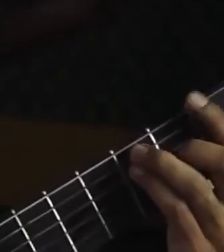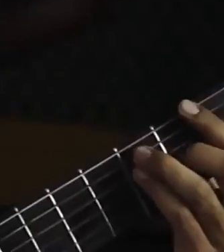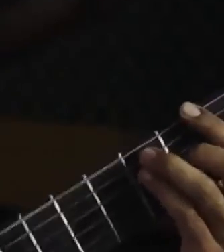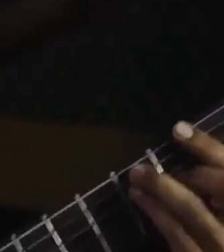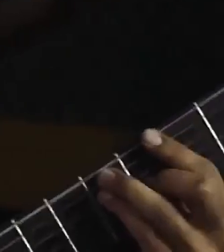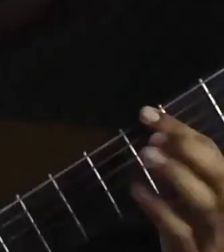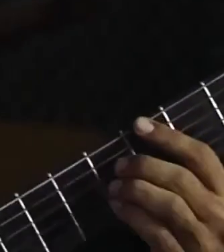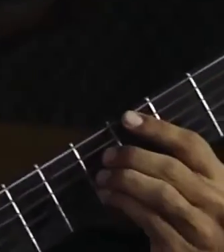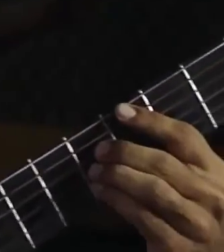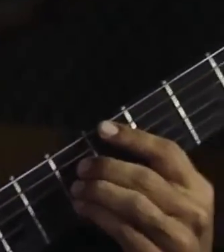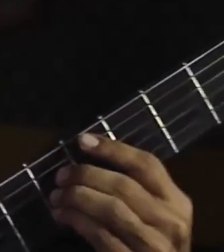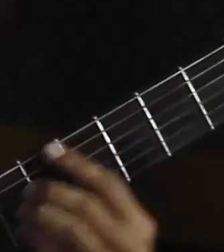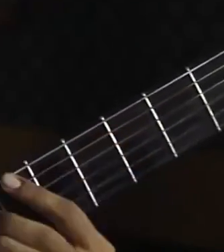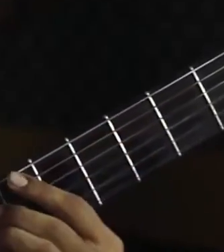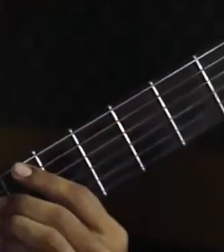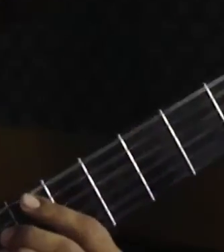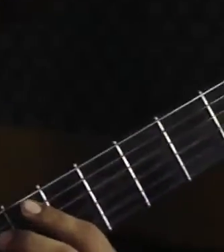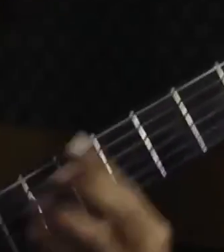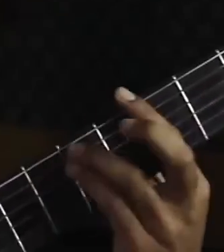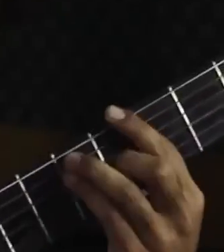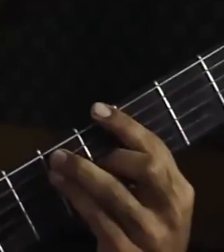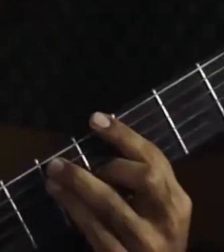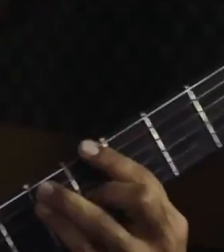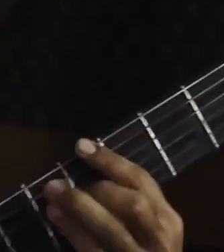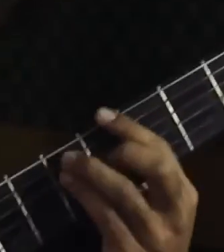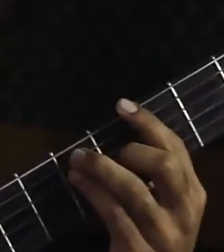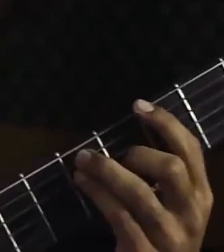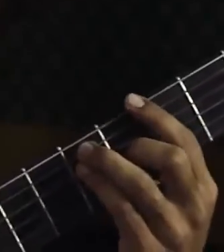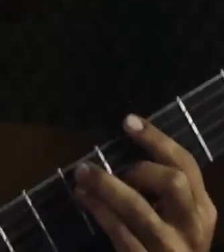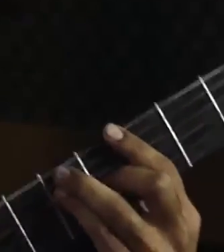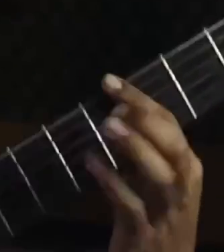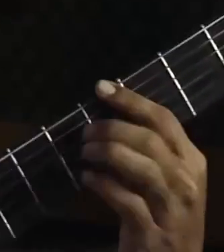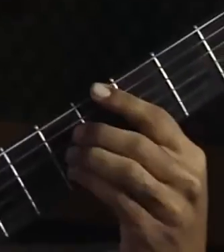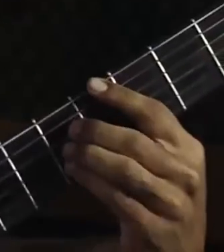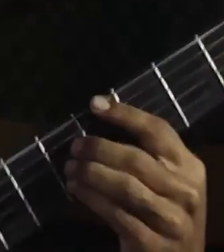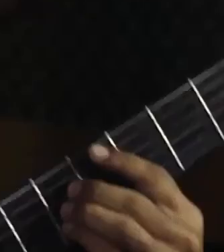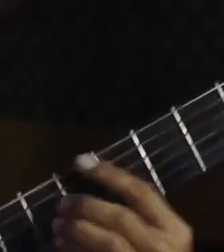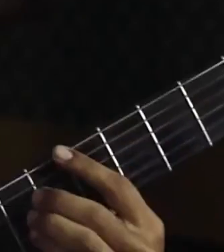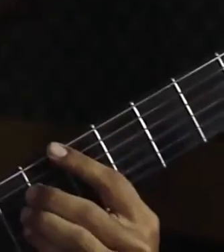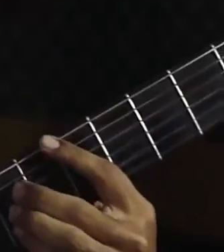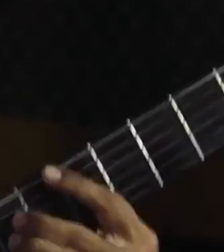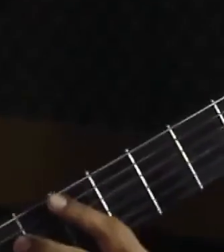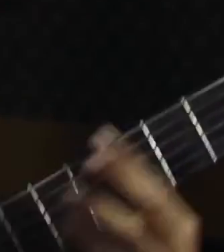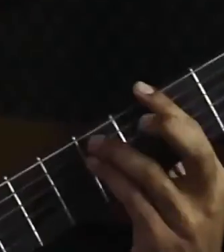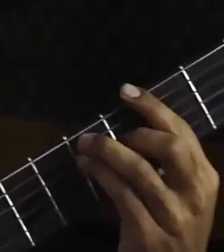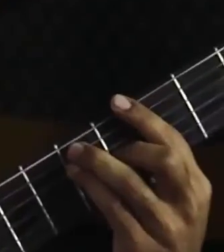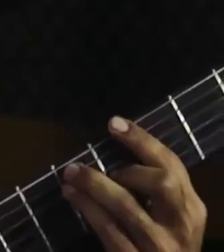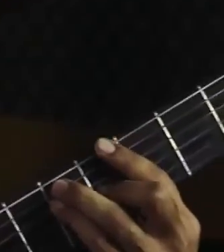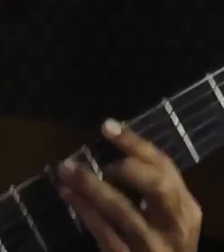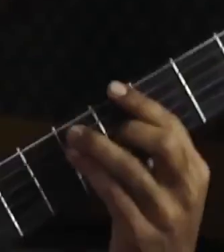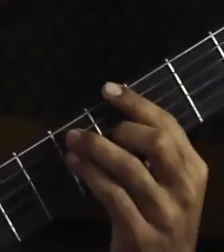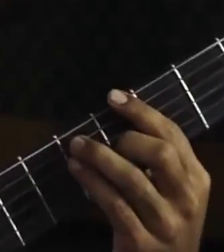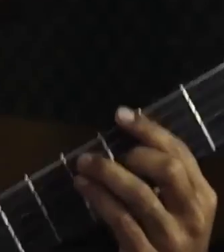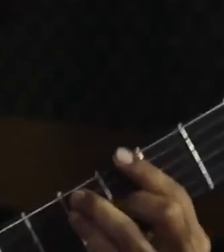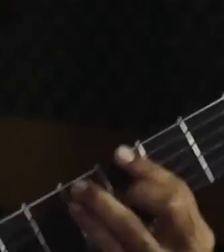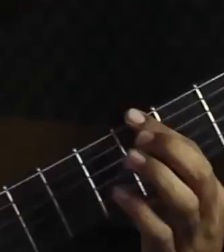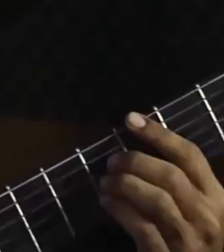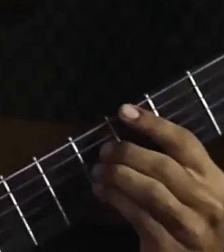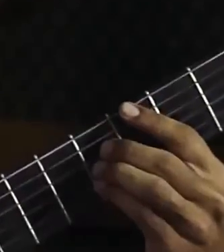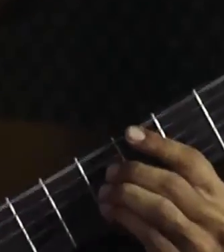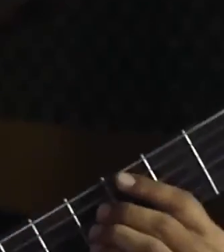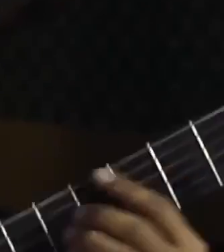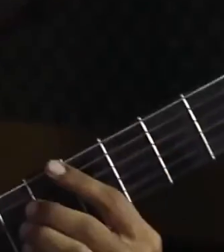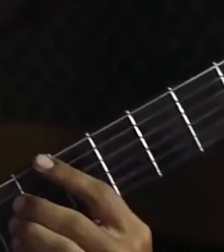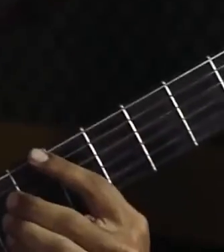e seus poetas são do bem há revolução em suas frases e